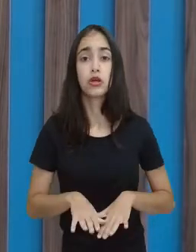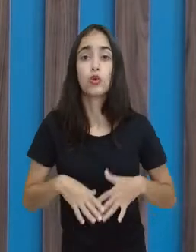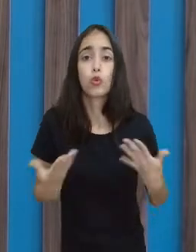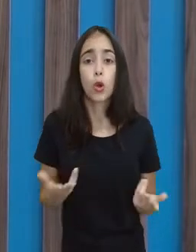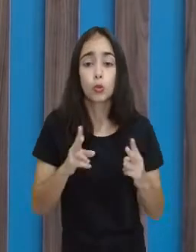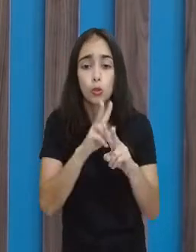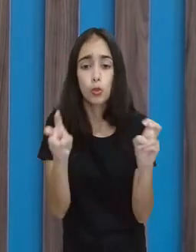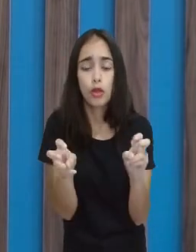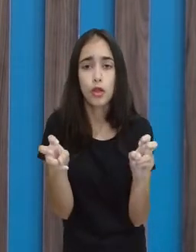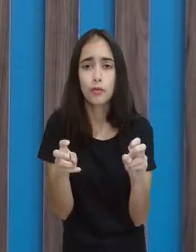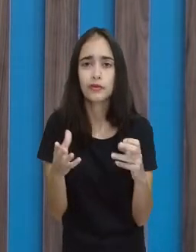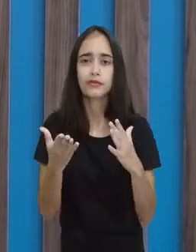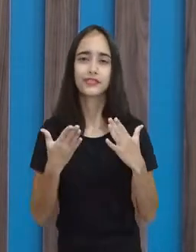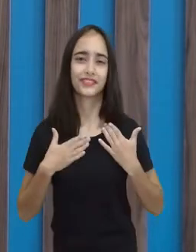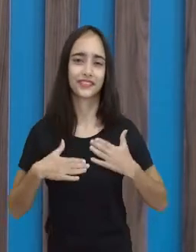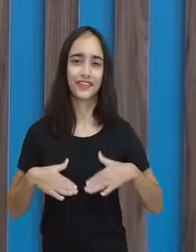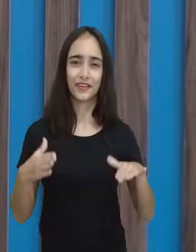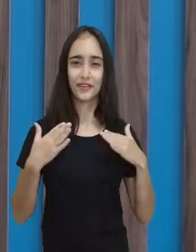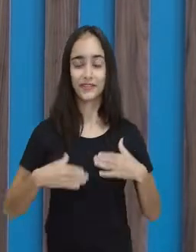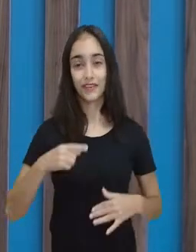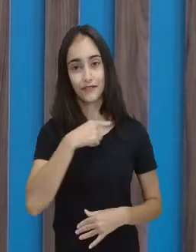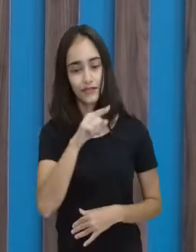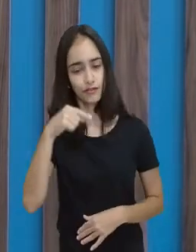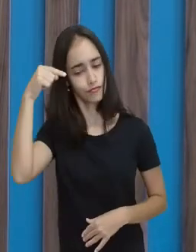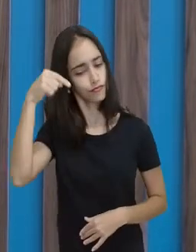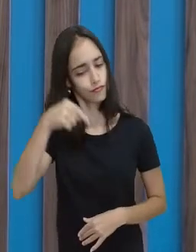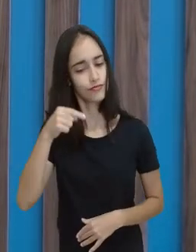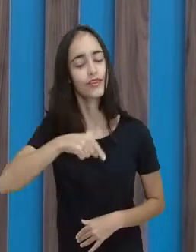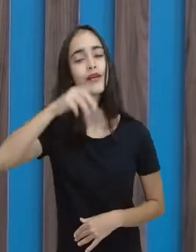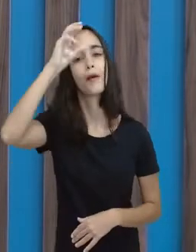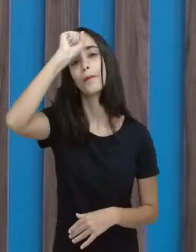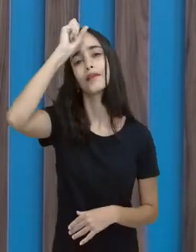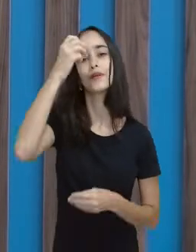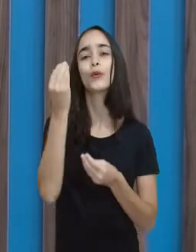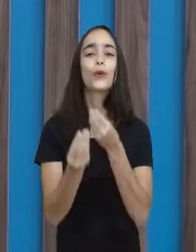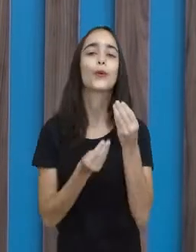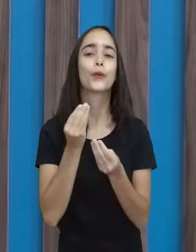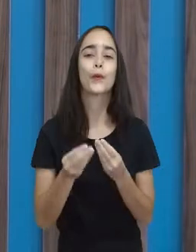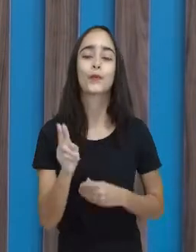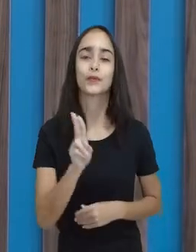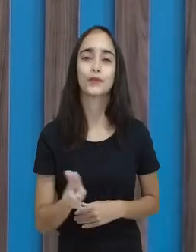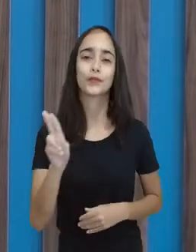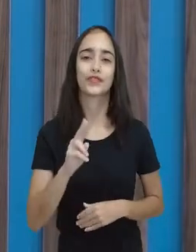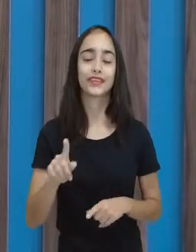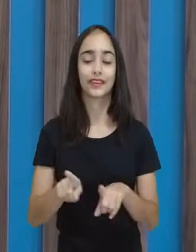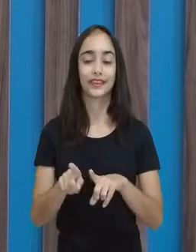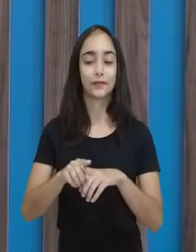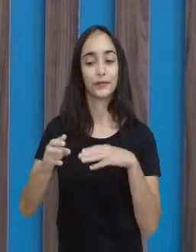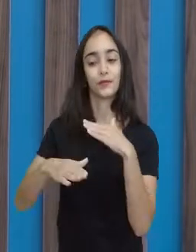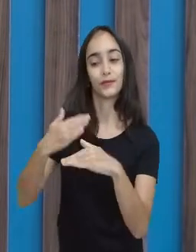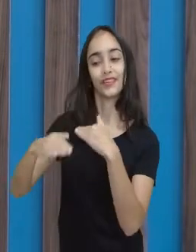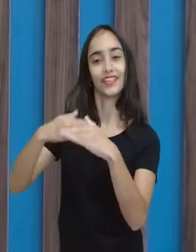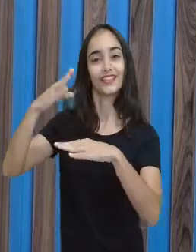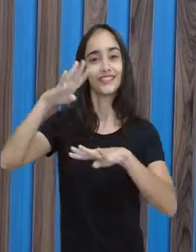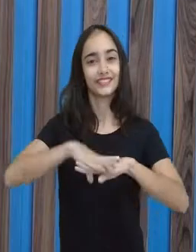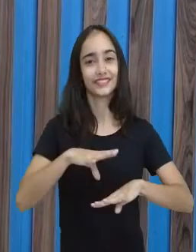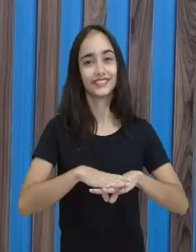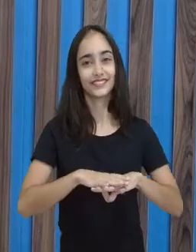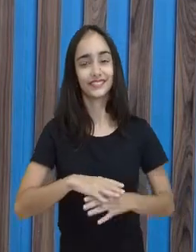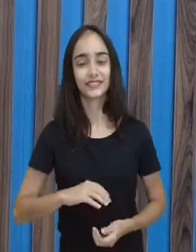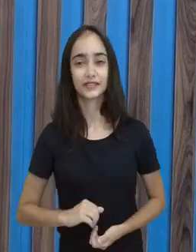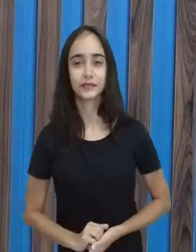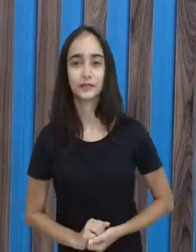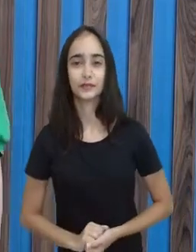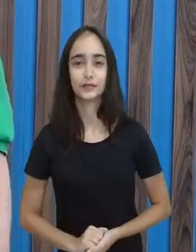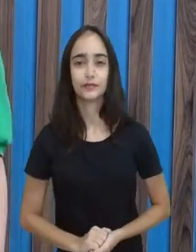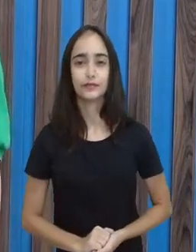Calma, que você aqui tá aprendendo com detalhes o que usar, como usar, e todo o processo matemático. Não isso aí, Tânia? Pois é.